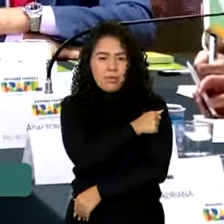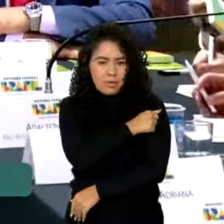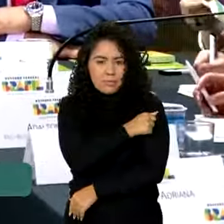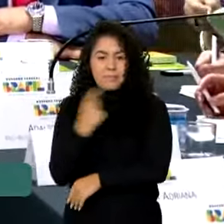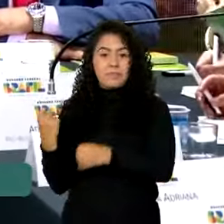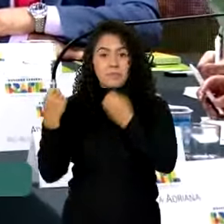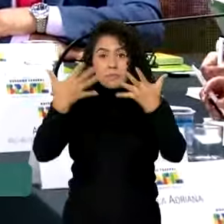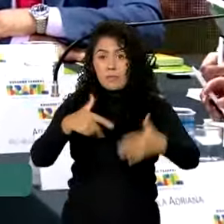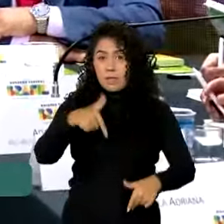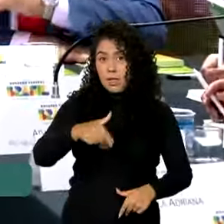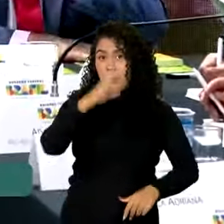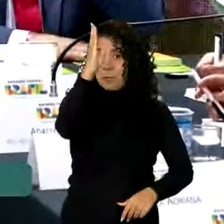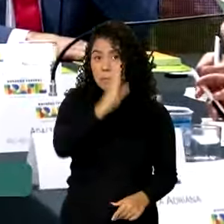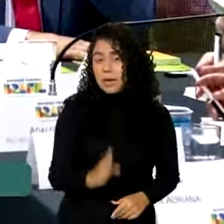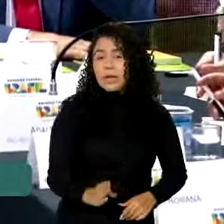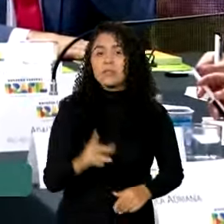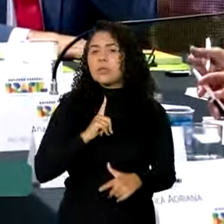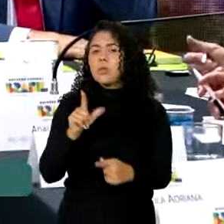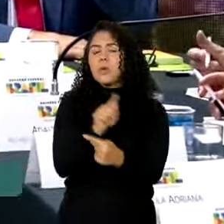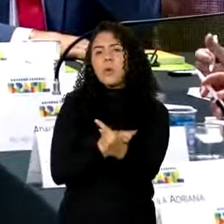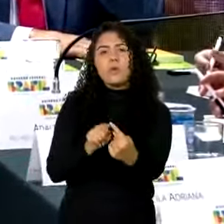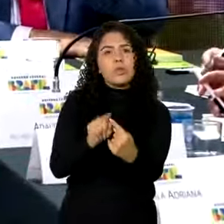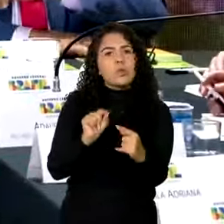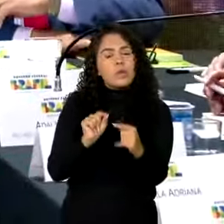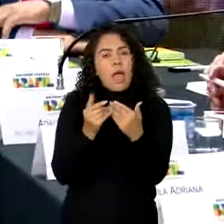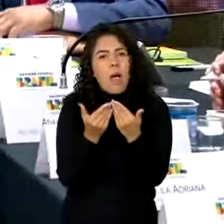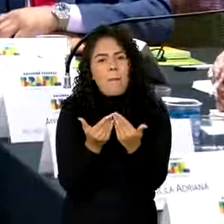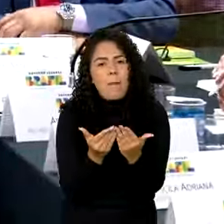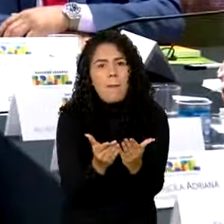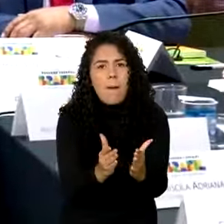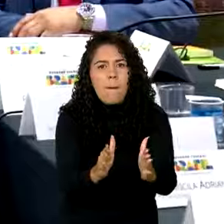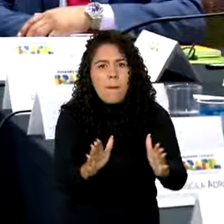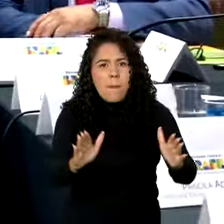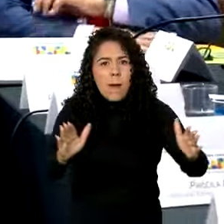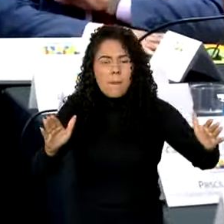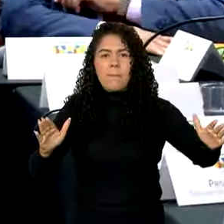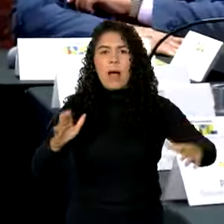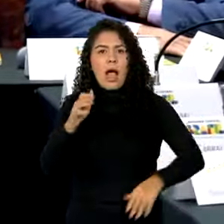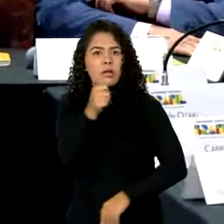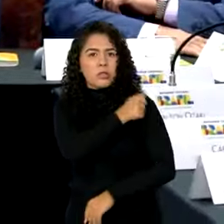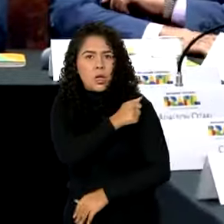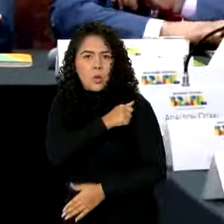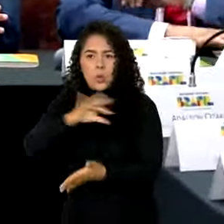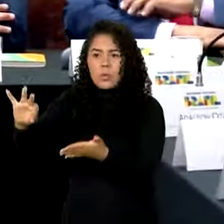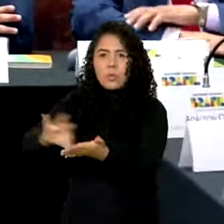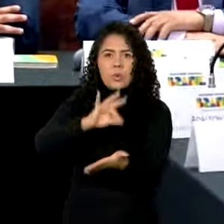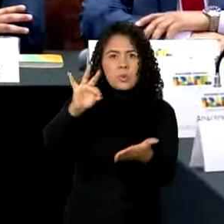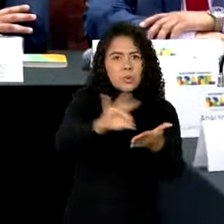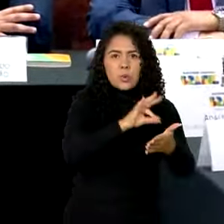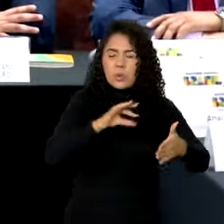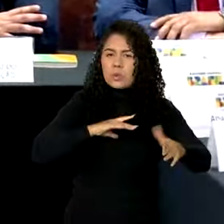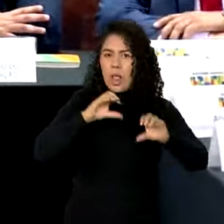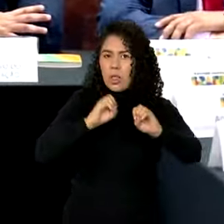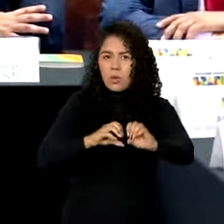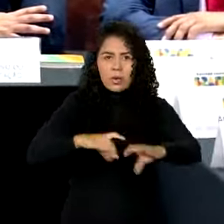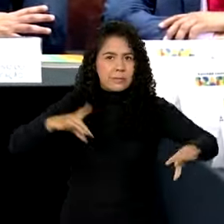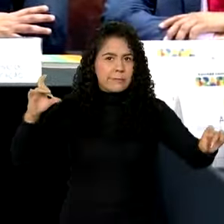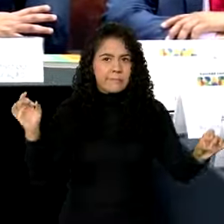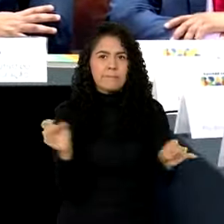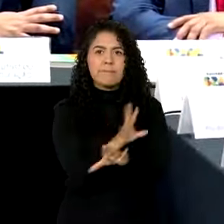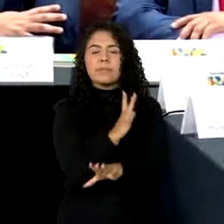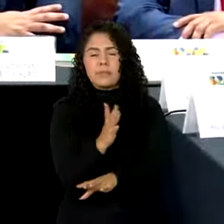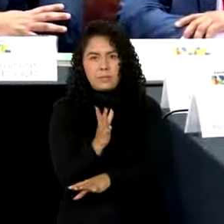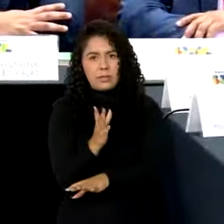tem se imbuído no objetivo de ampliar a matrícula integral, de educação integral do ensino médio,